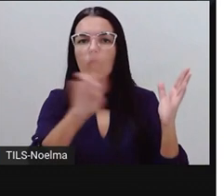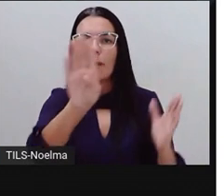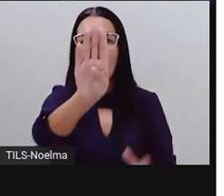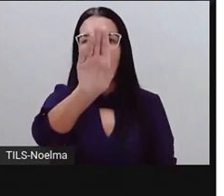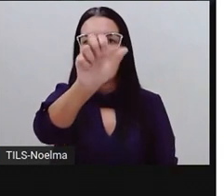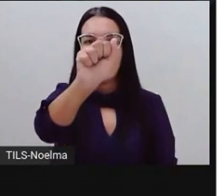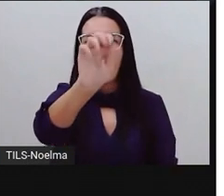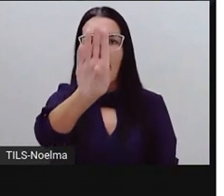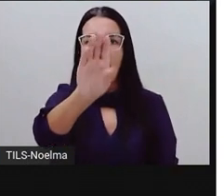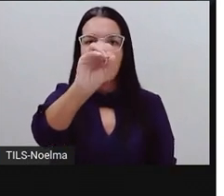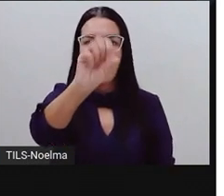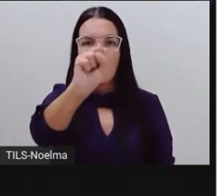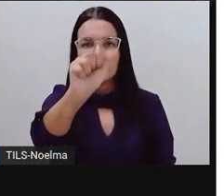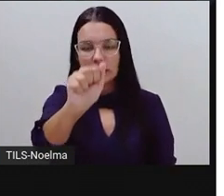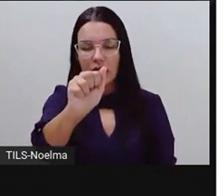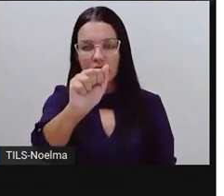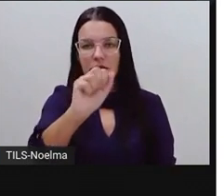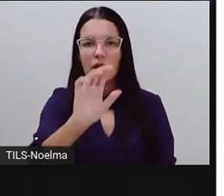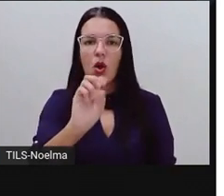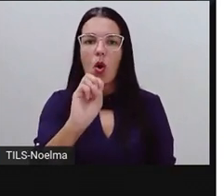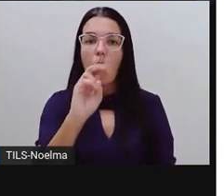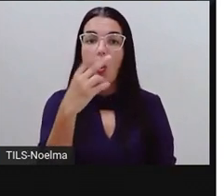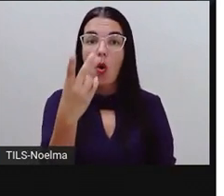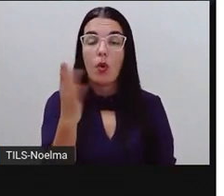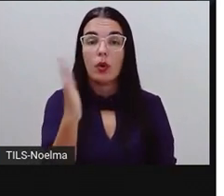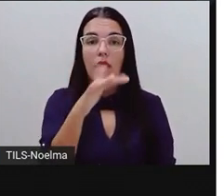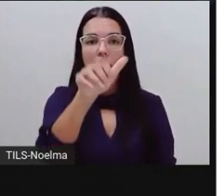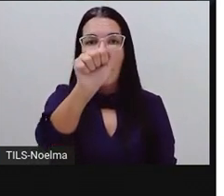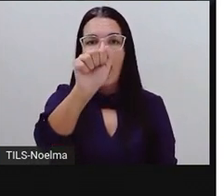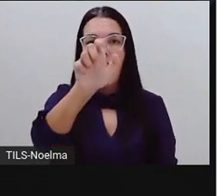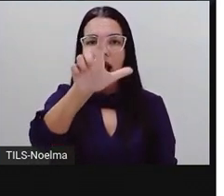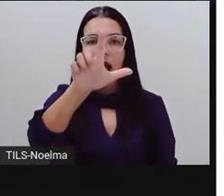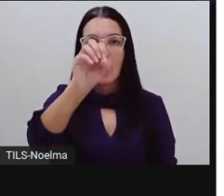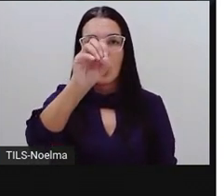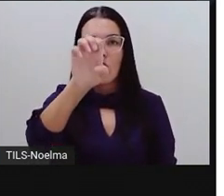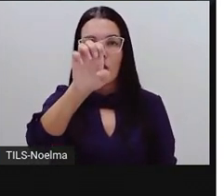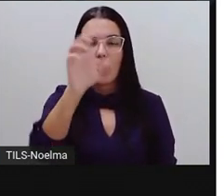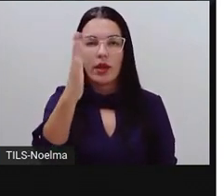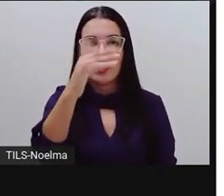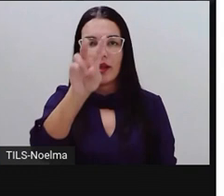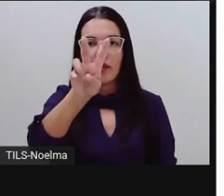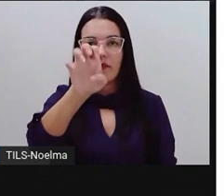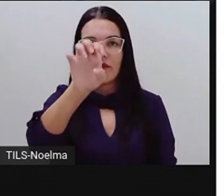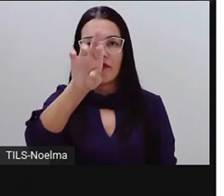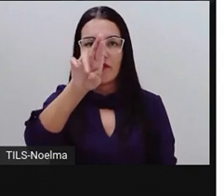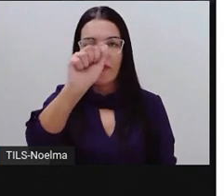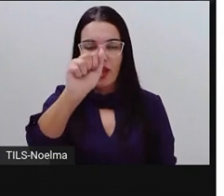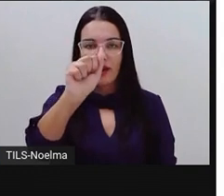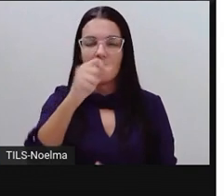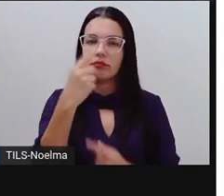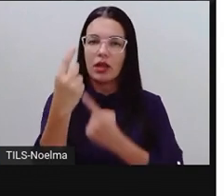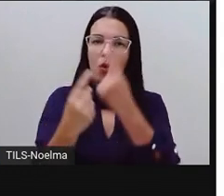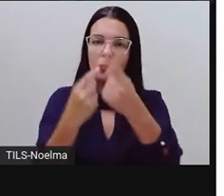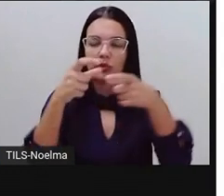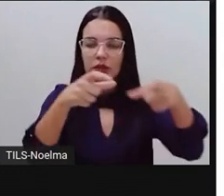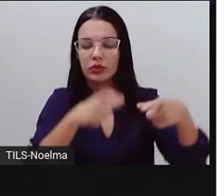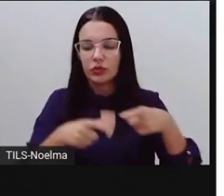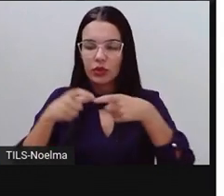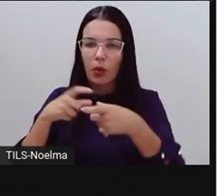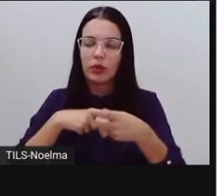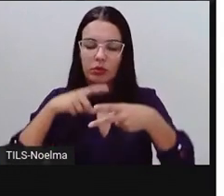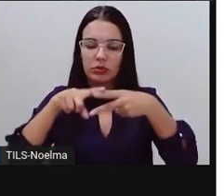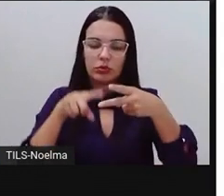babosa ou aloe vera, tá? Em algumas regiões ela é chamada de babosa, em outras